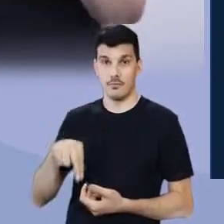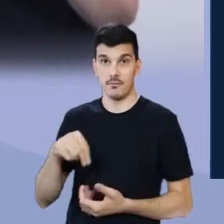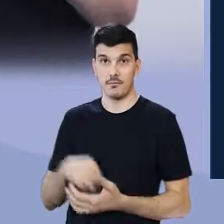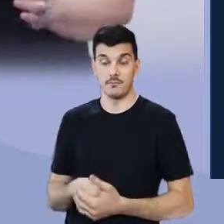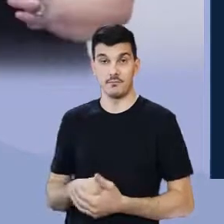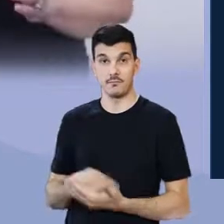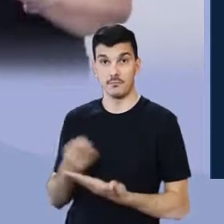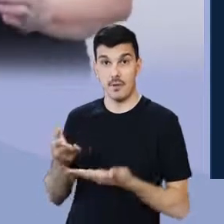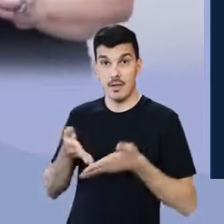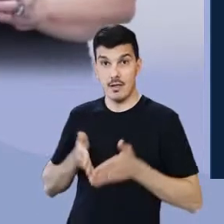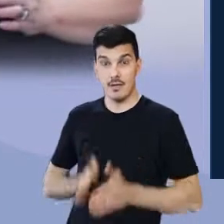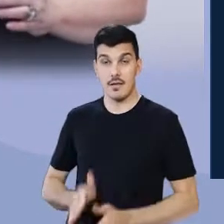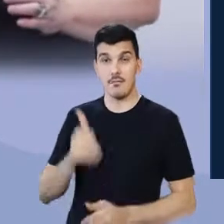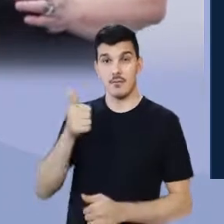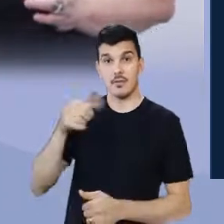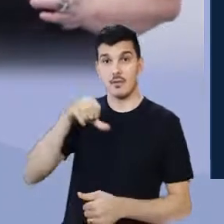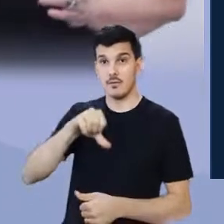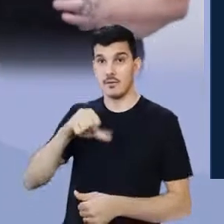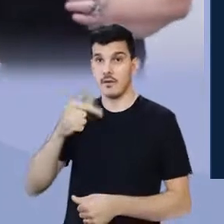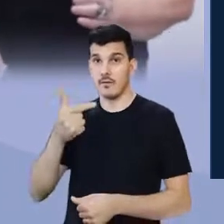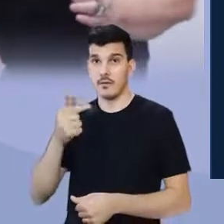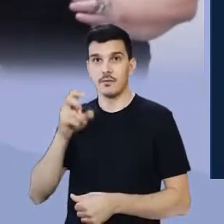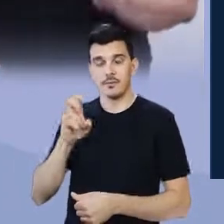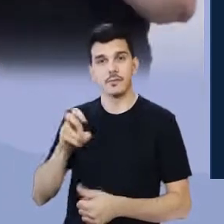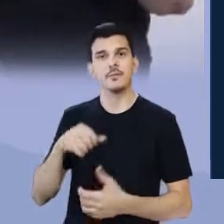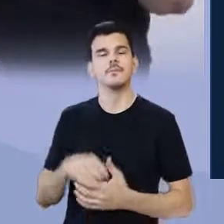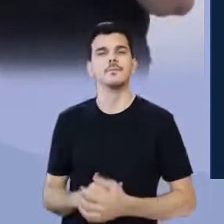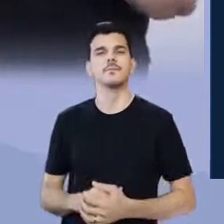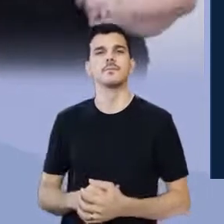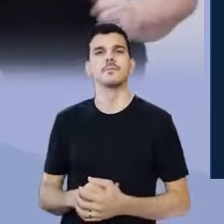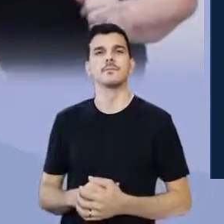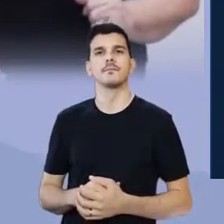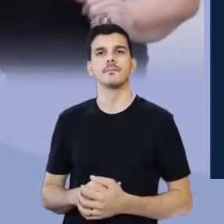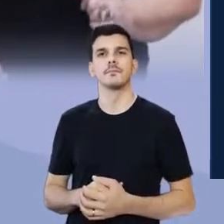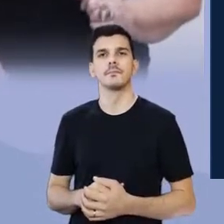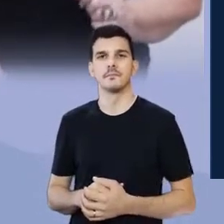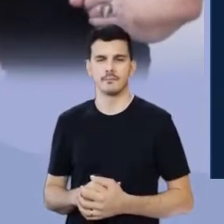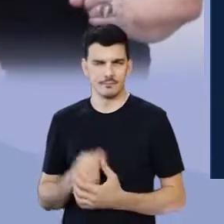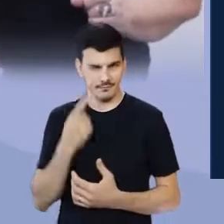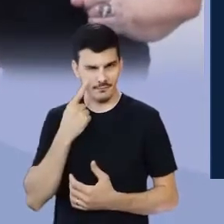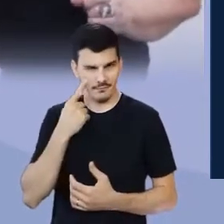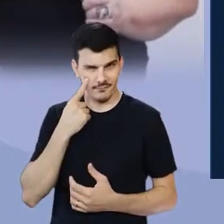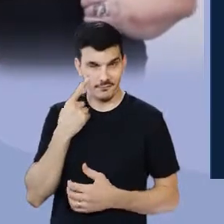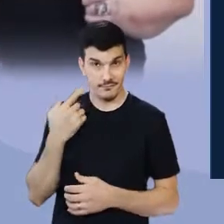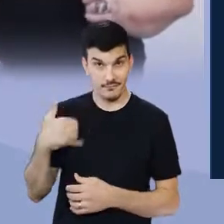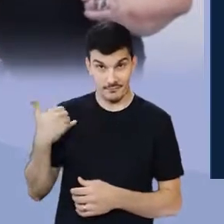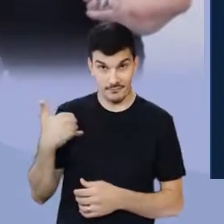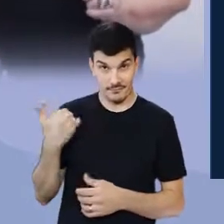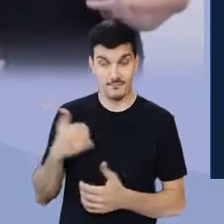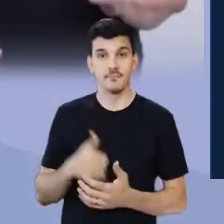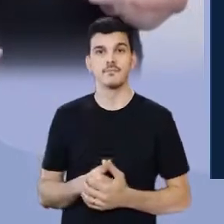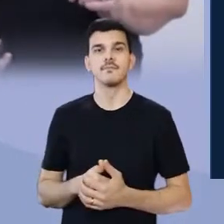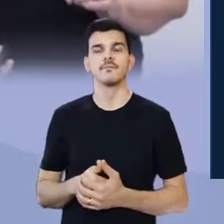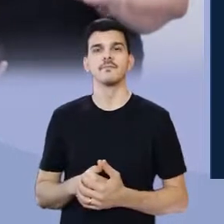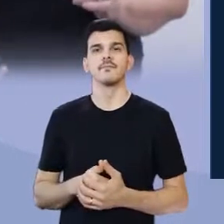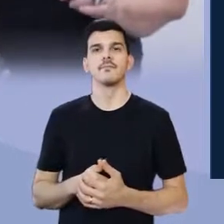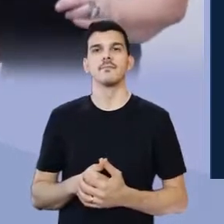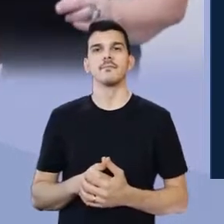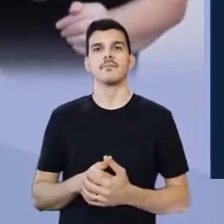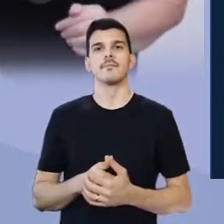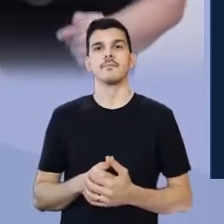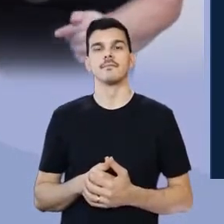Dalton nasceu em 1925. Calculou a idade aí? Está bem